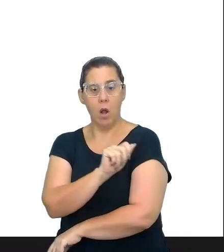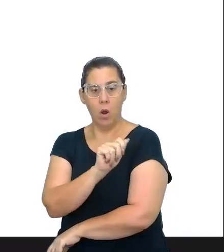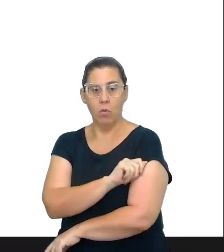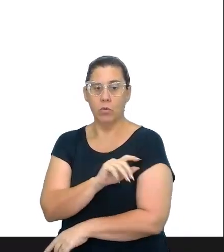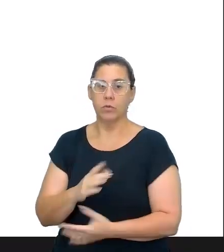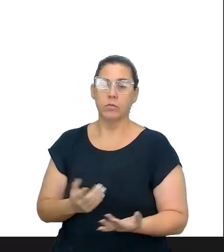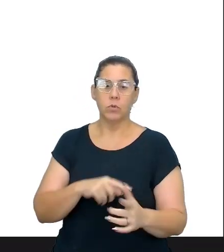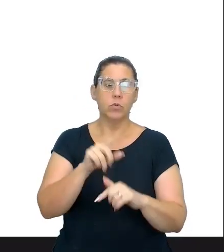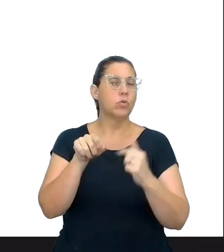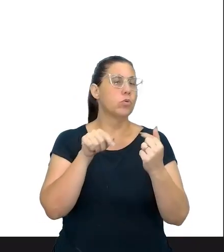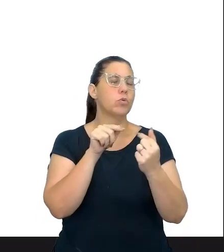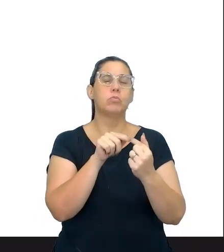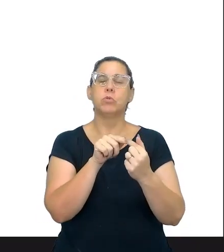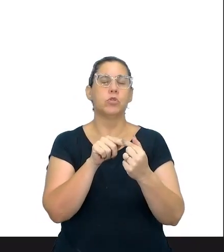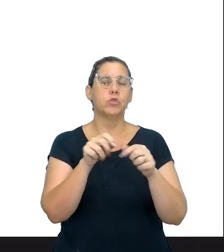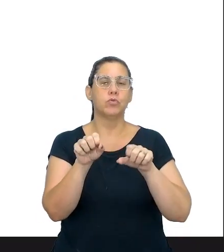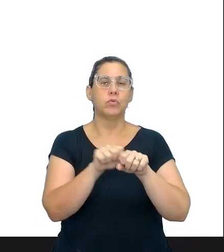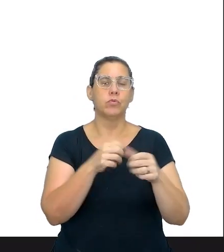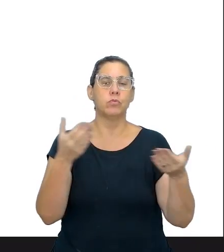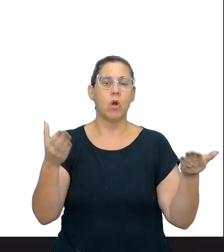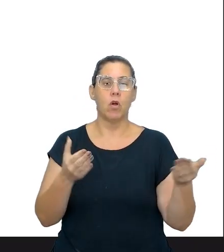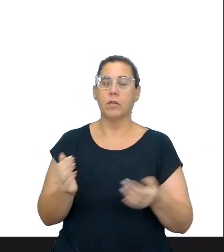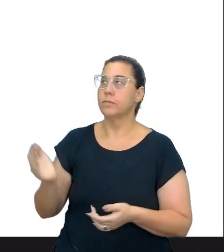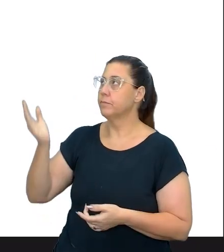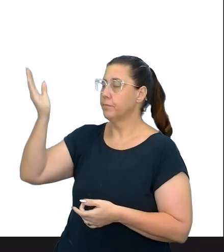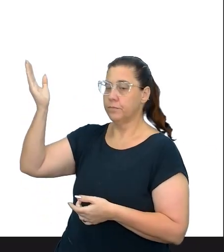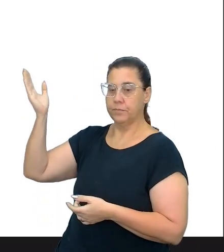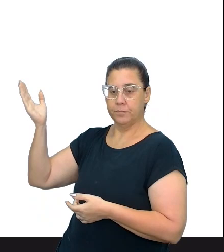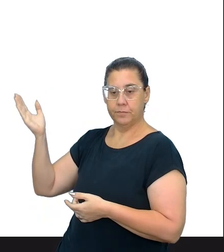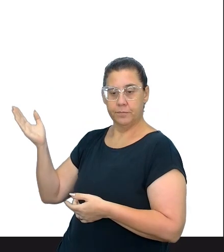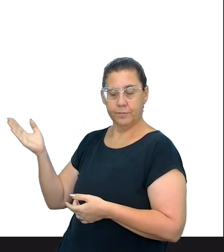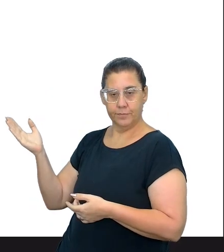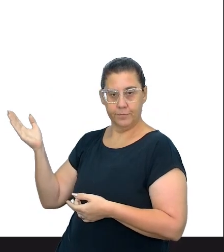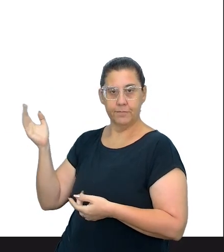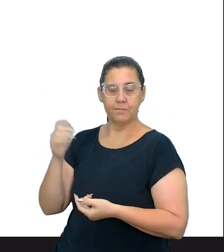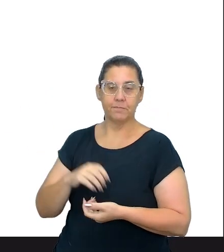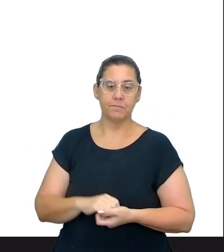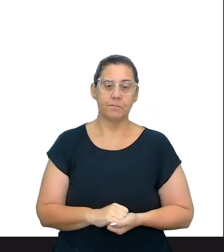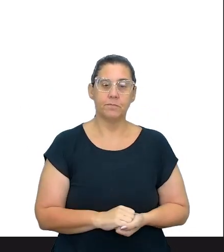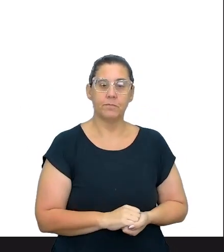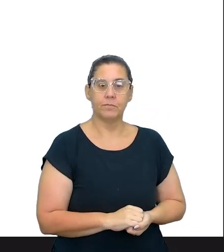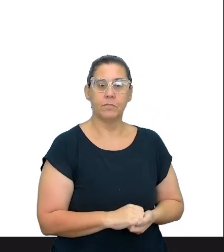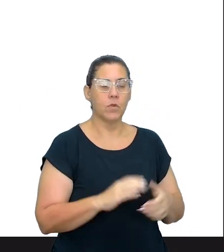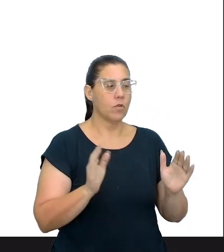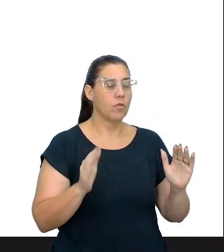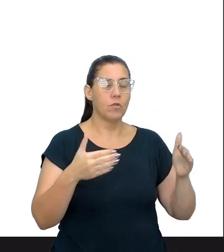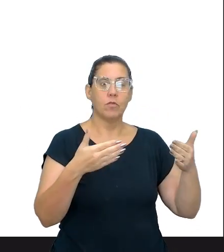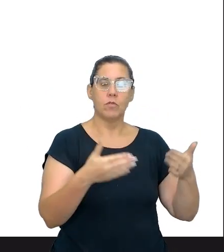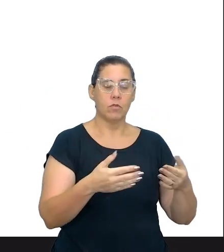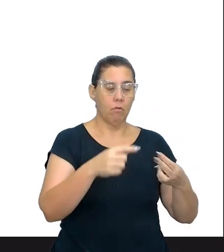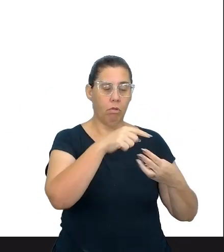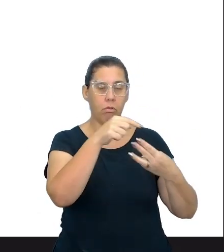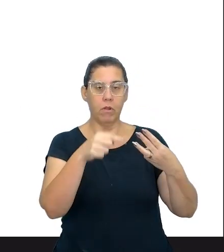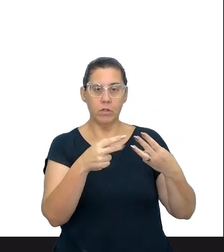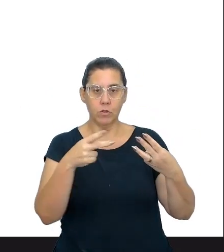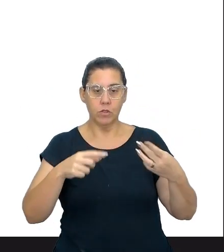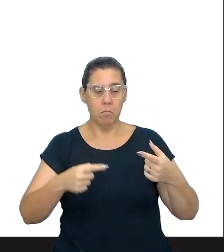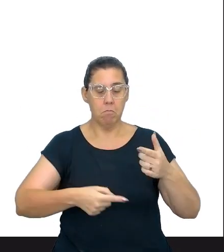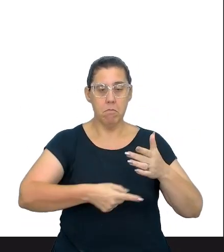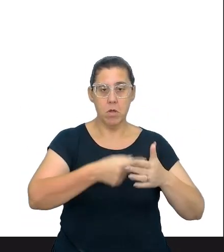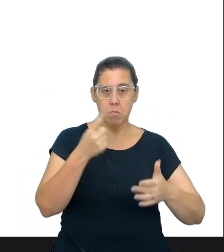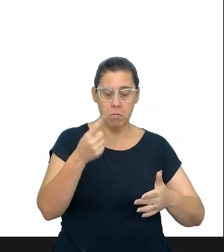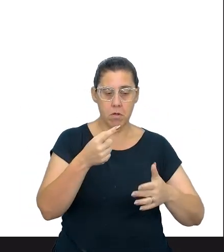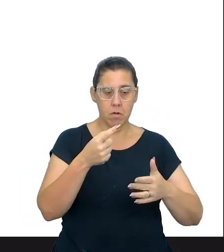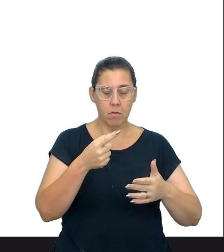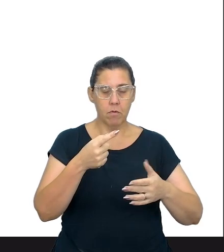E os objetivos da nossa formação de hoje, dessa sequência de atividade, ela é voltada para três itens. Primeiro, a gente